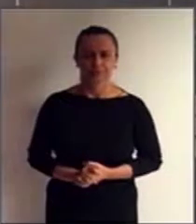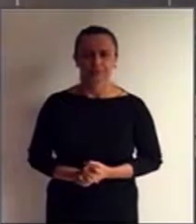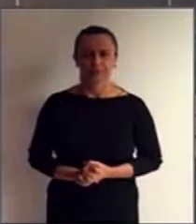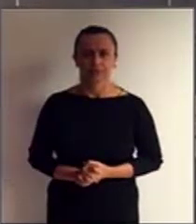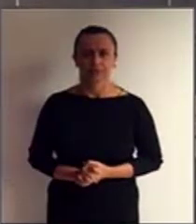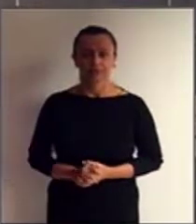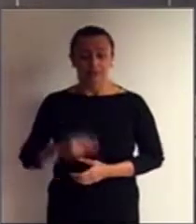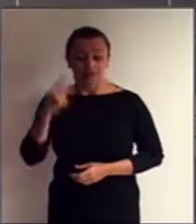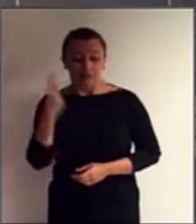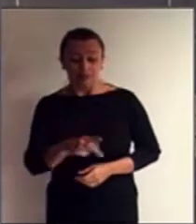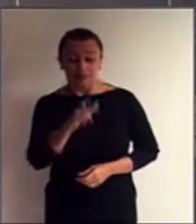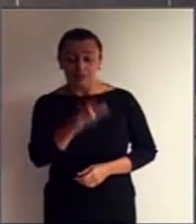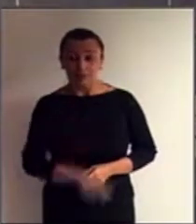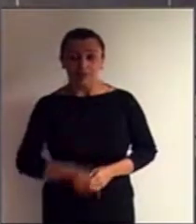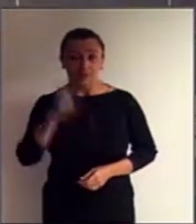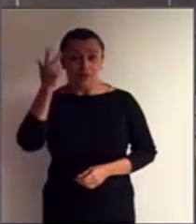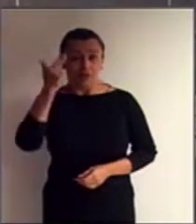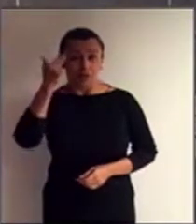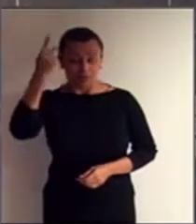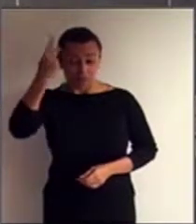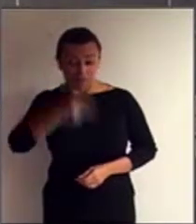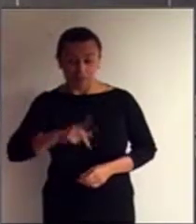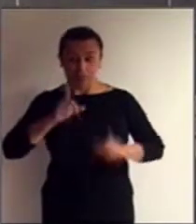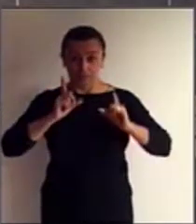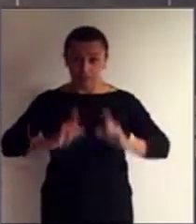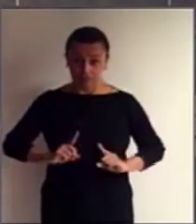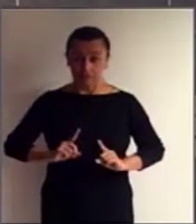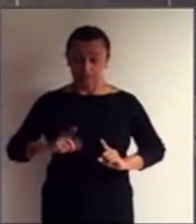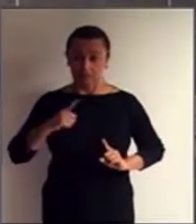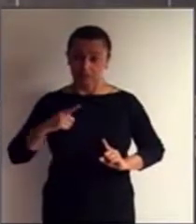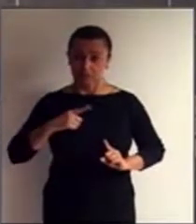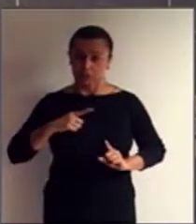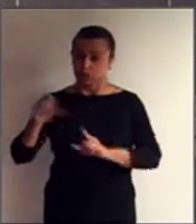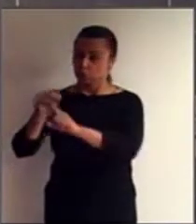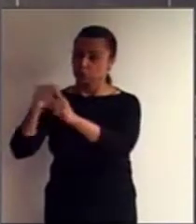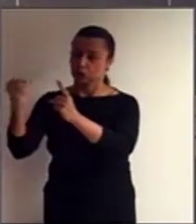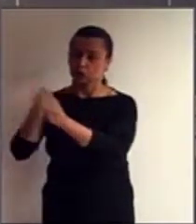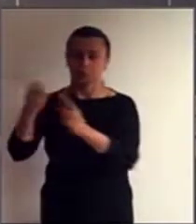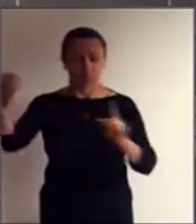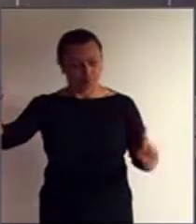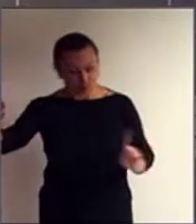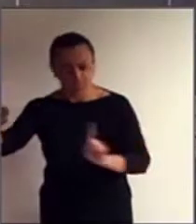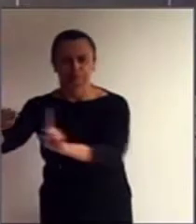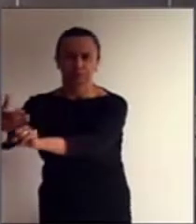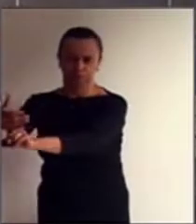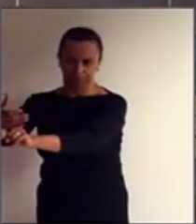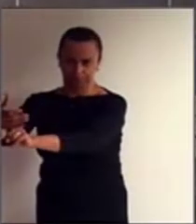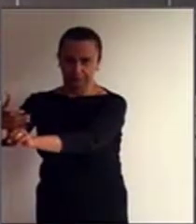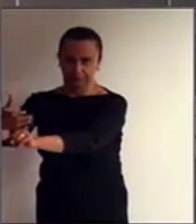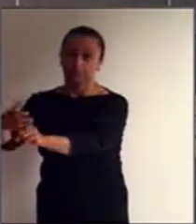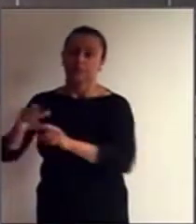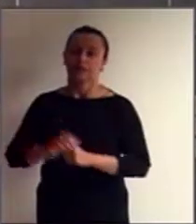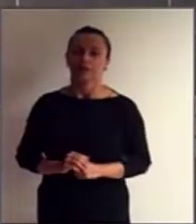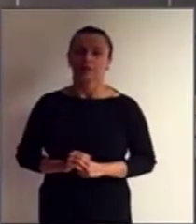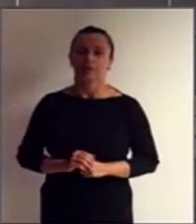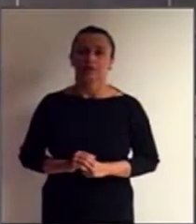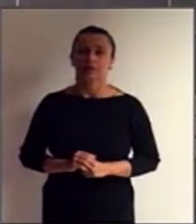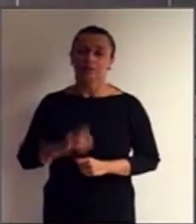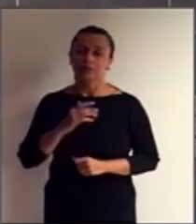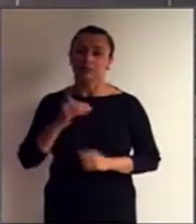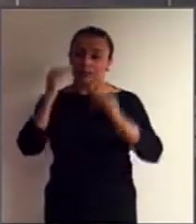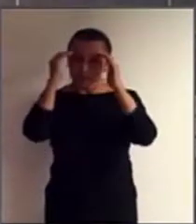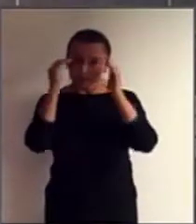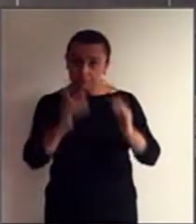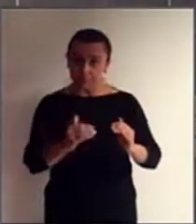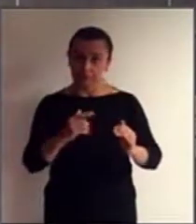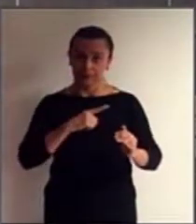deficiência compõe esta diversidade humana e este